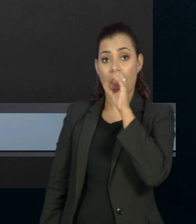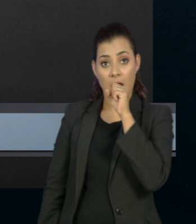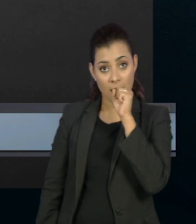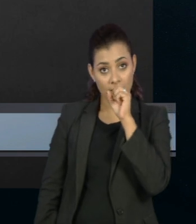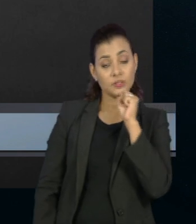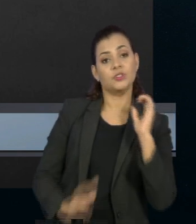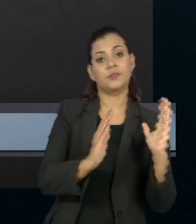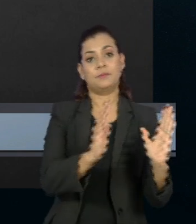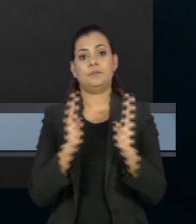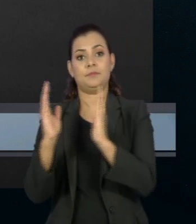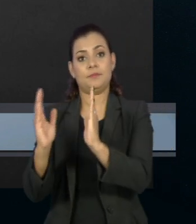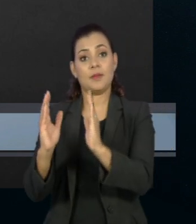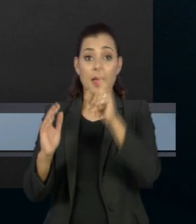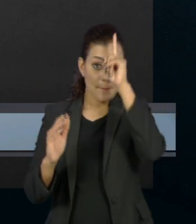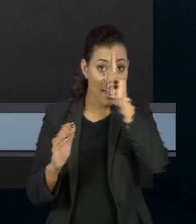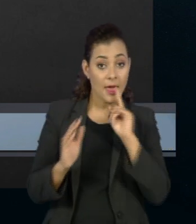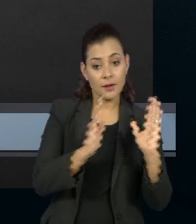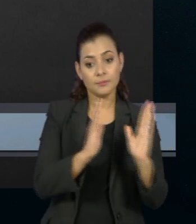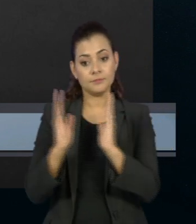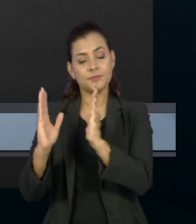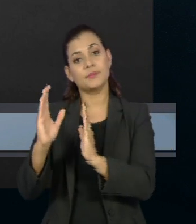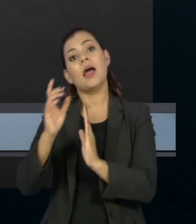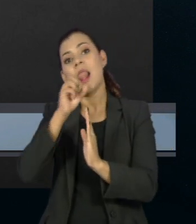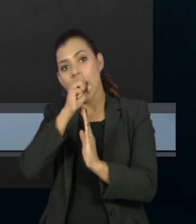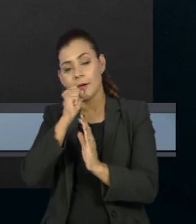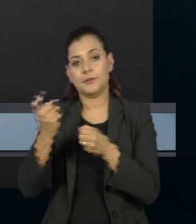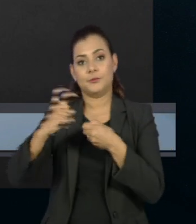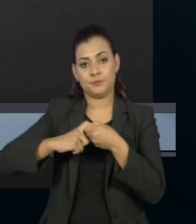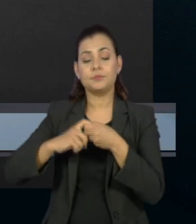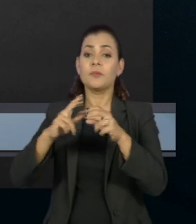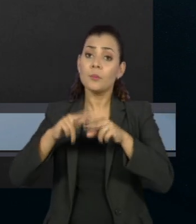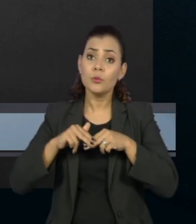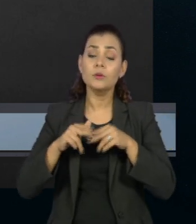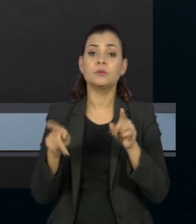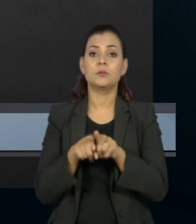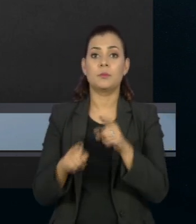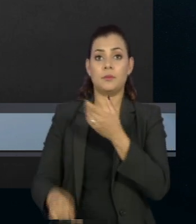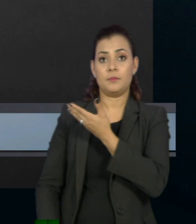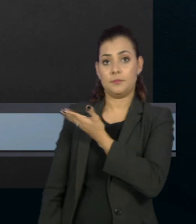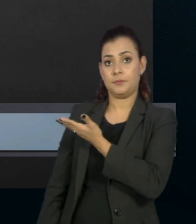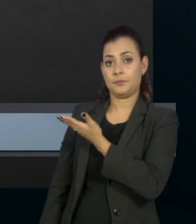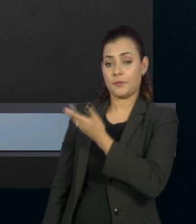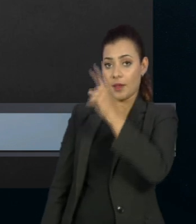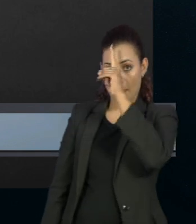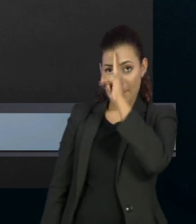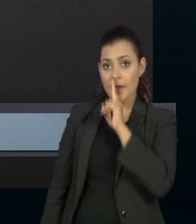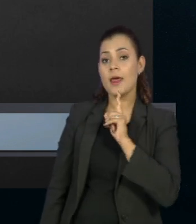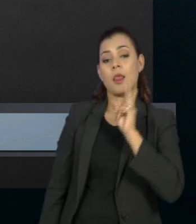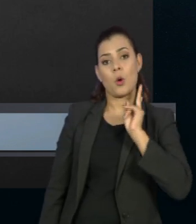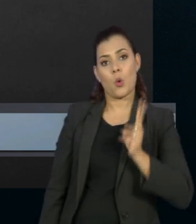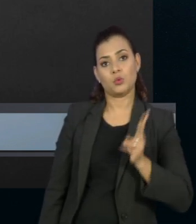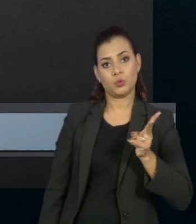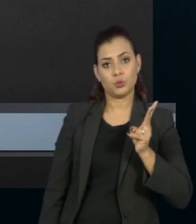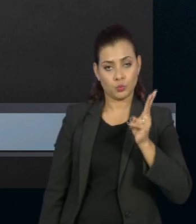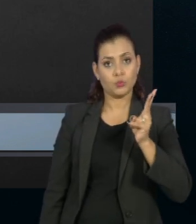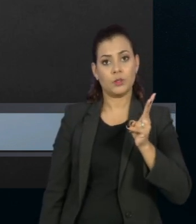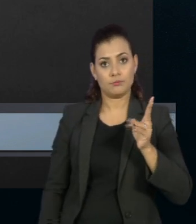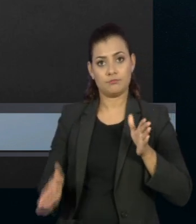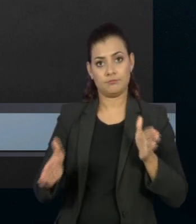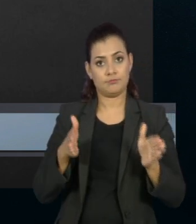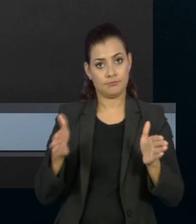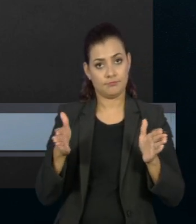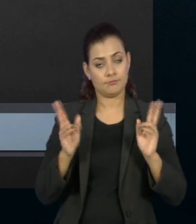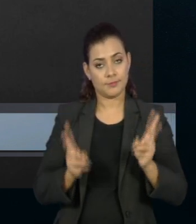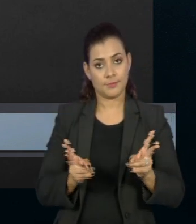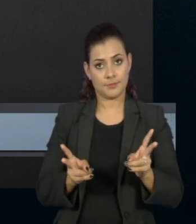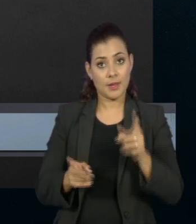regridem da amarela para a laranja. E as regiões de registro Sorocaba e Presidente Prudente permanecem na fase laranja,